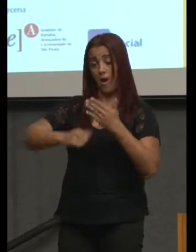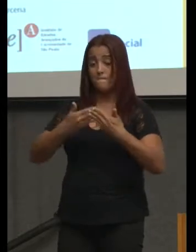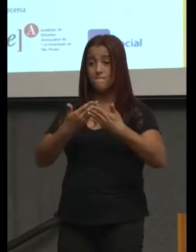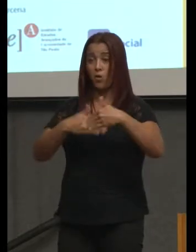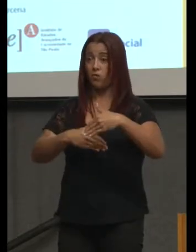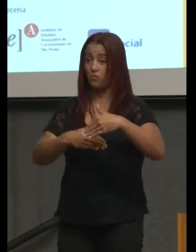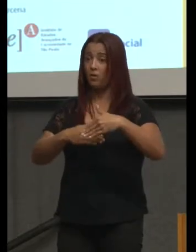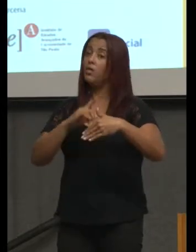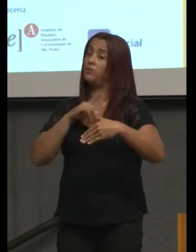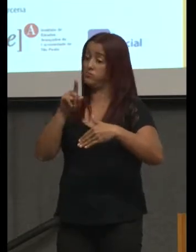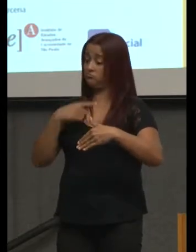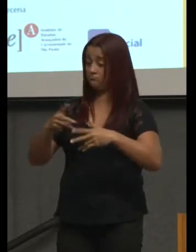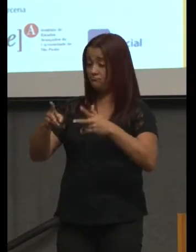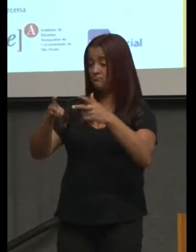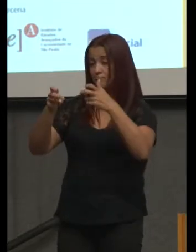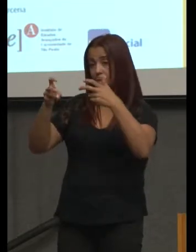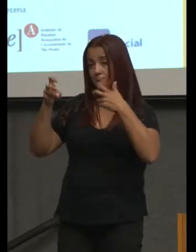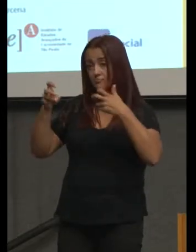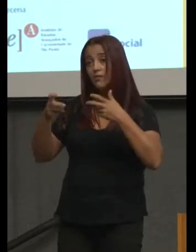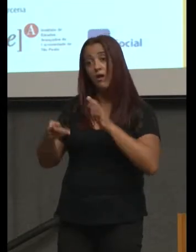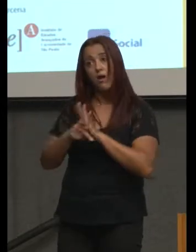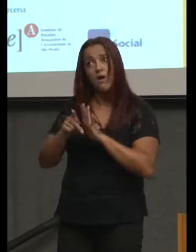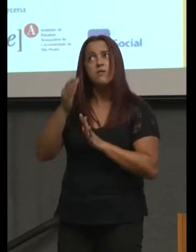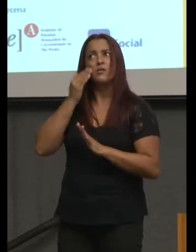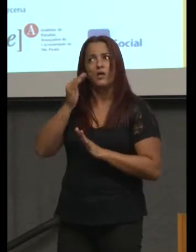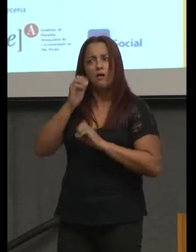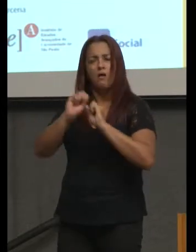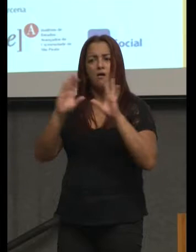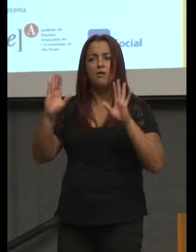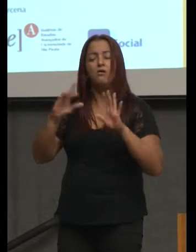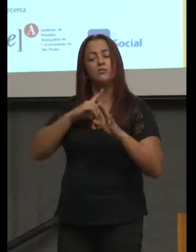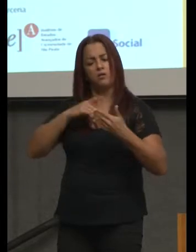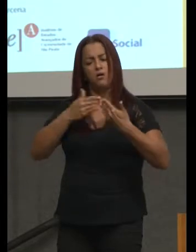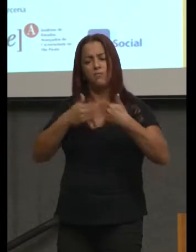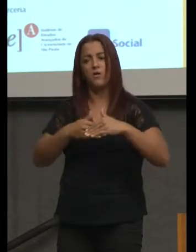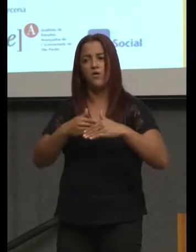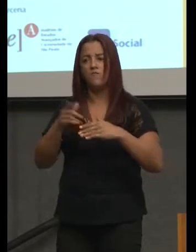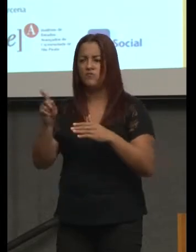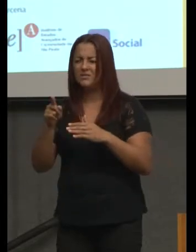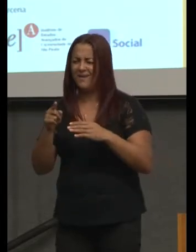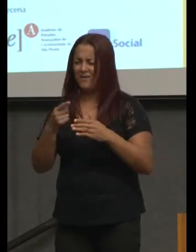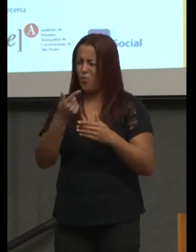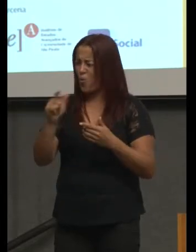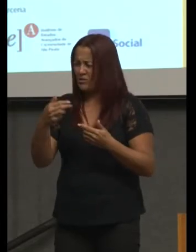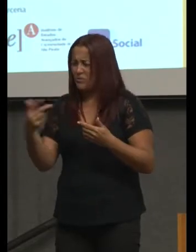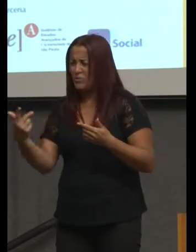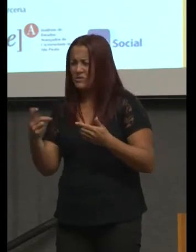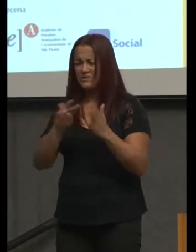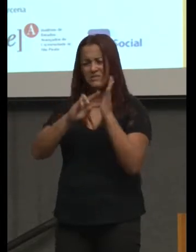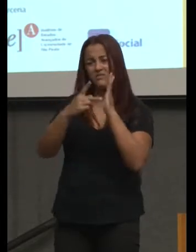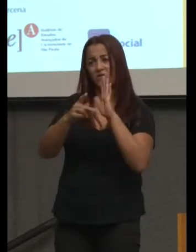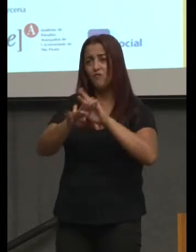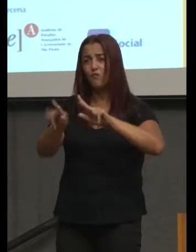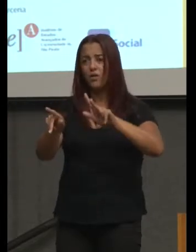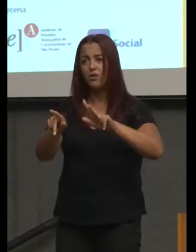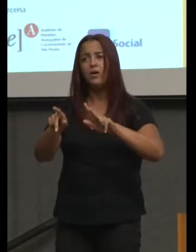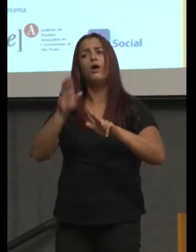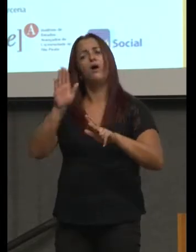questão, se você problematizou, se você está desviando da coisa, se você não está colocando a produção de lugar comum.